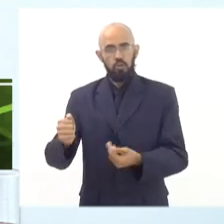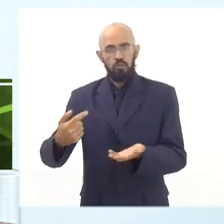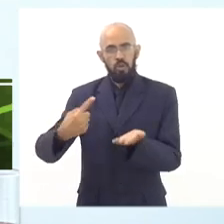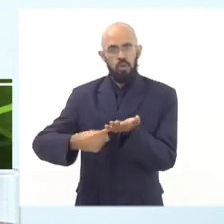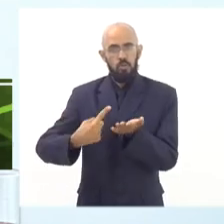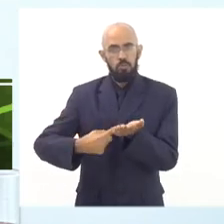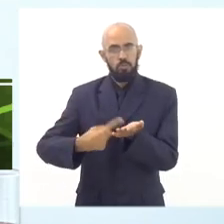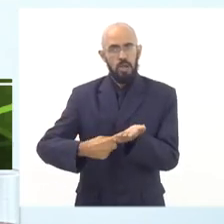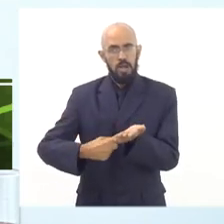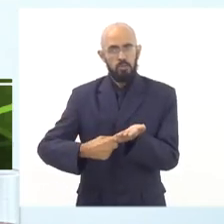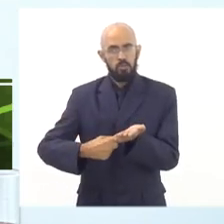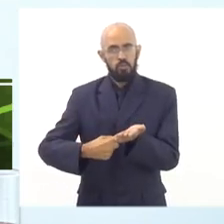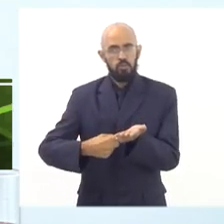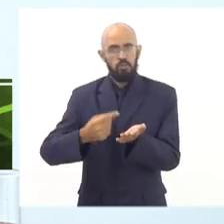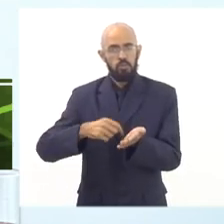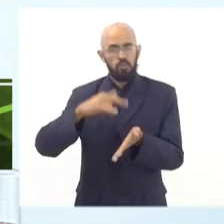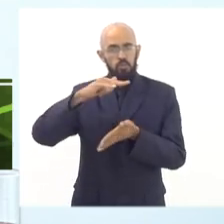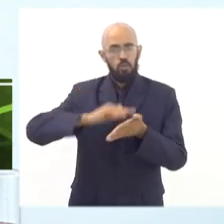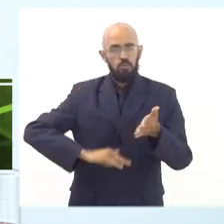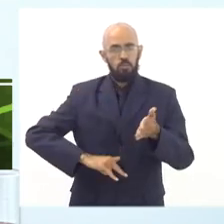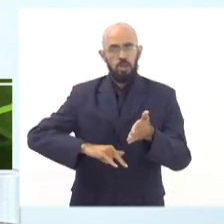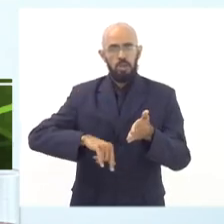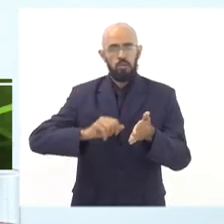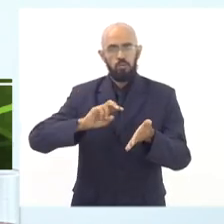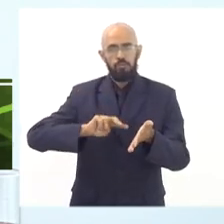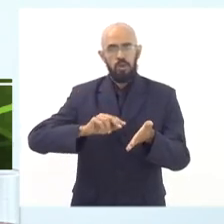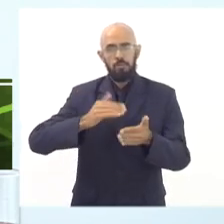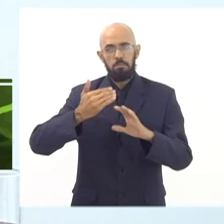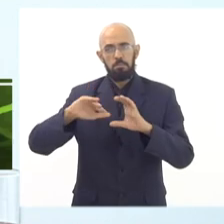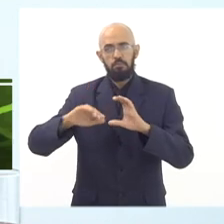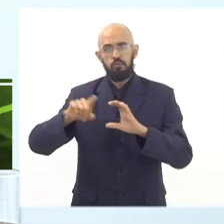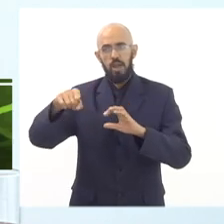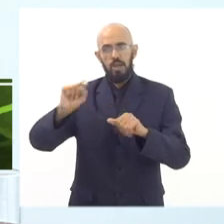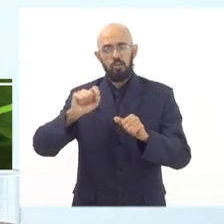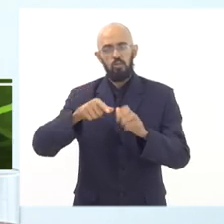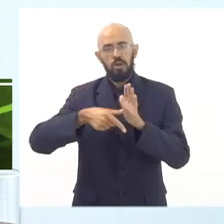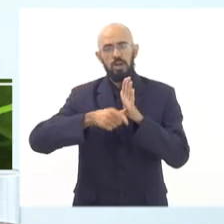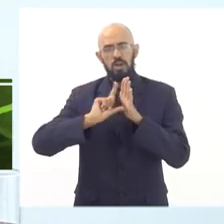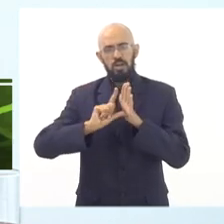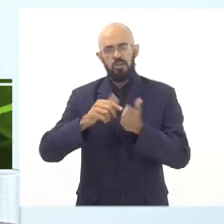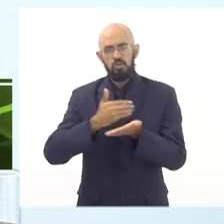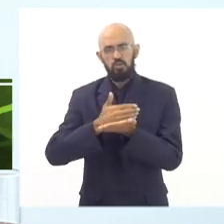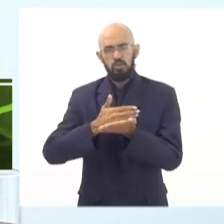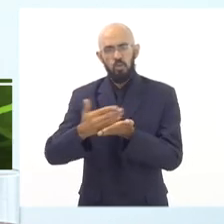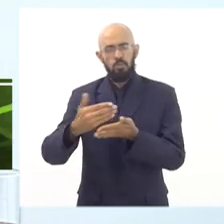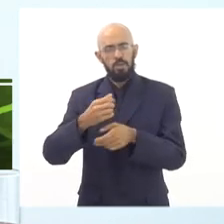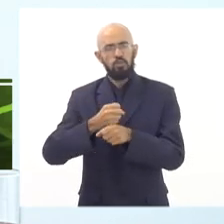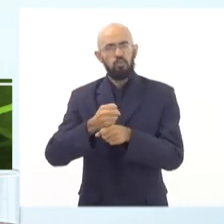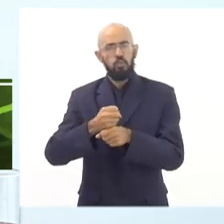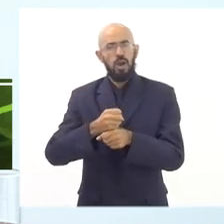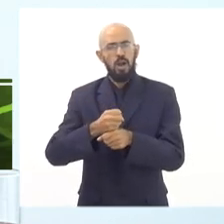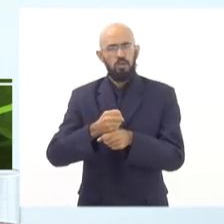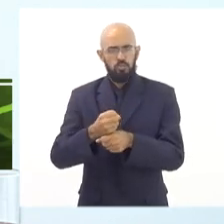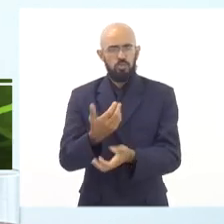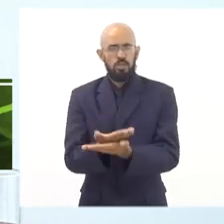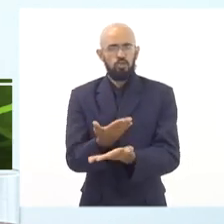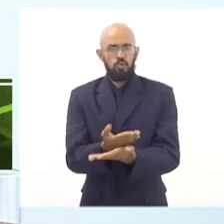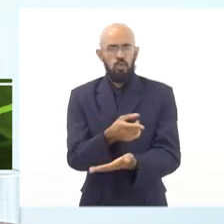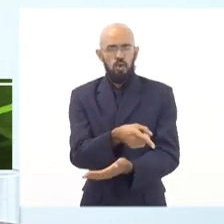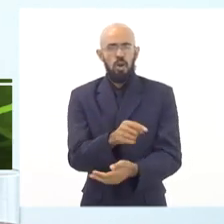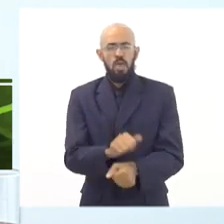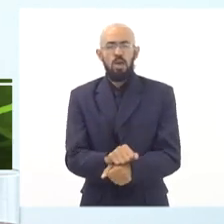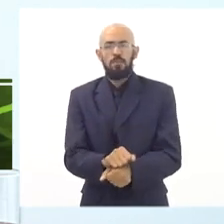pactuado em documento encaminhado antes do início do ano letivo. A gente recebeu de algumas escolas